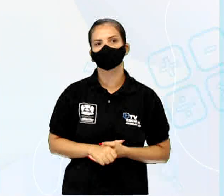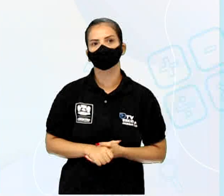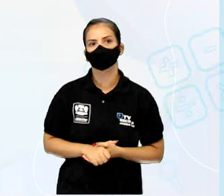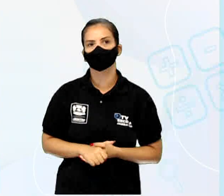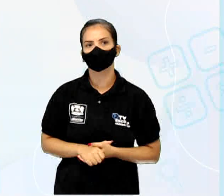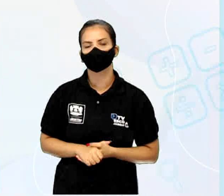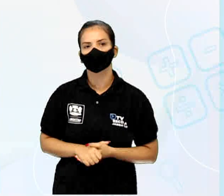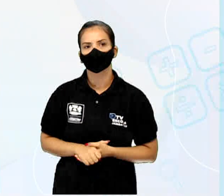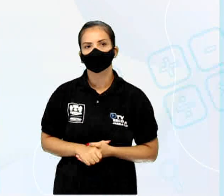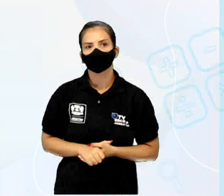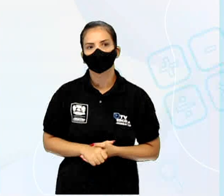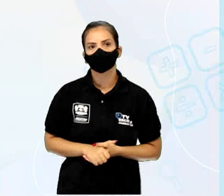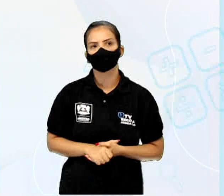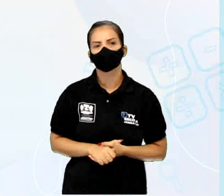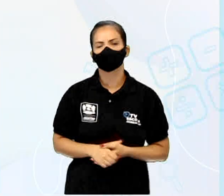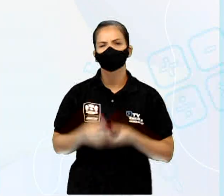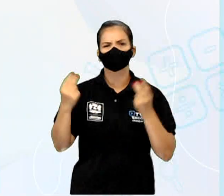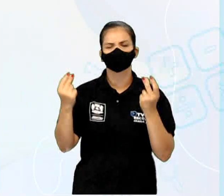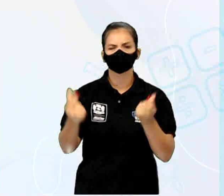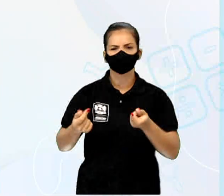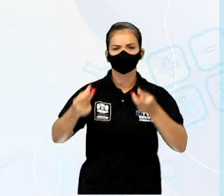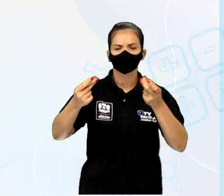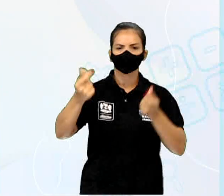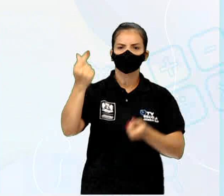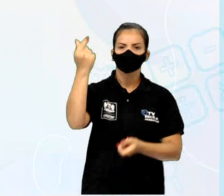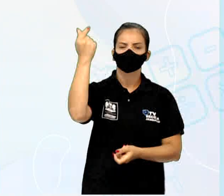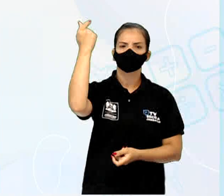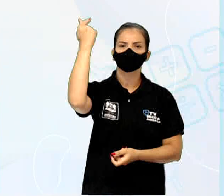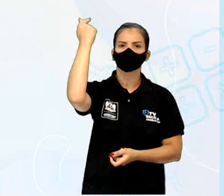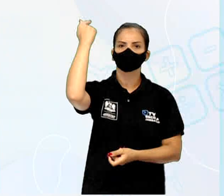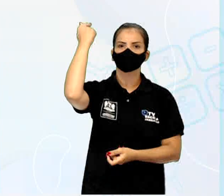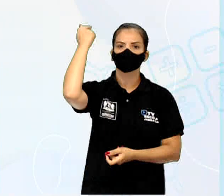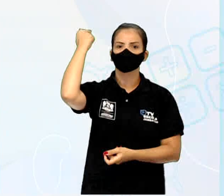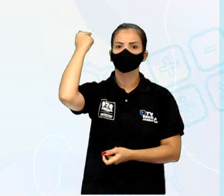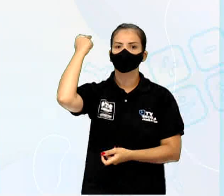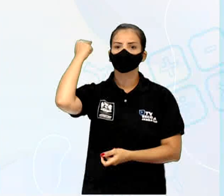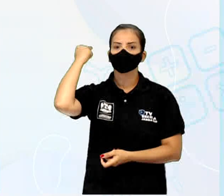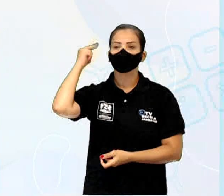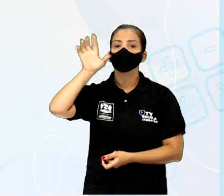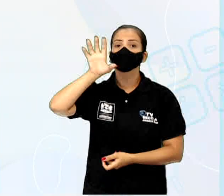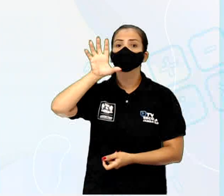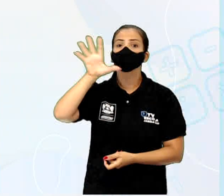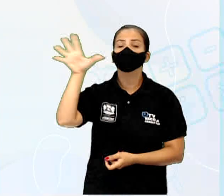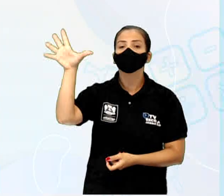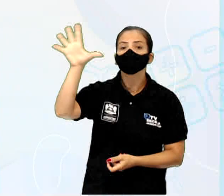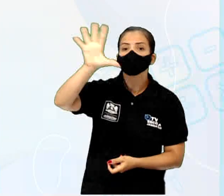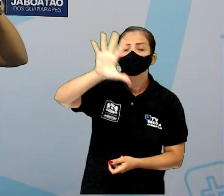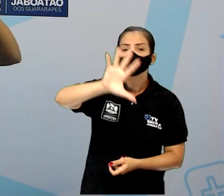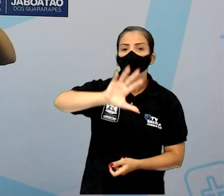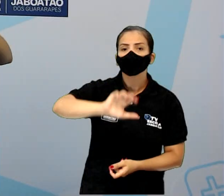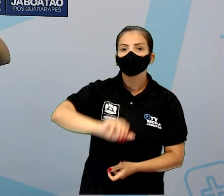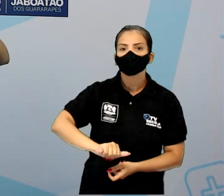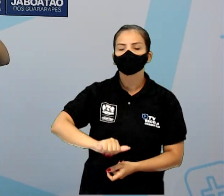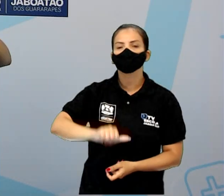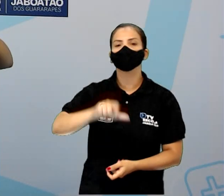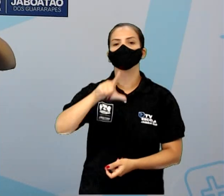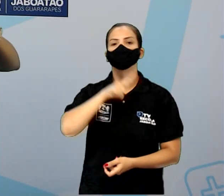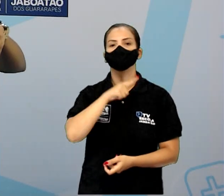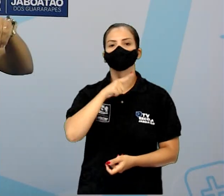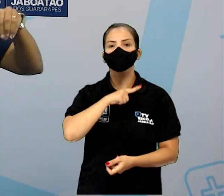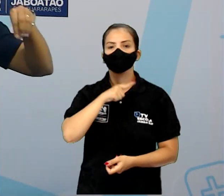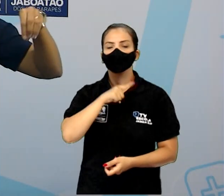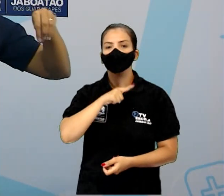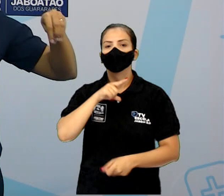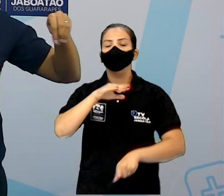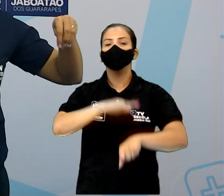Há muito, muito tempo atrás, no continente africano. Ou seja, marca-se um tempo, né?